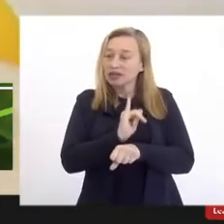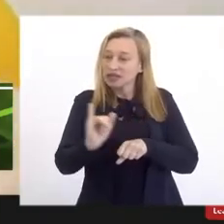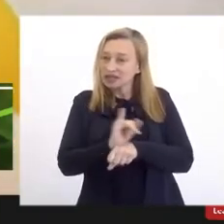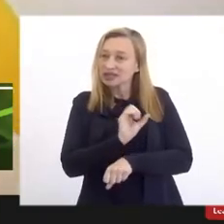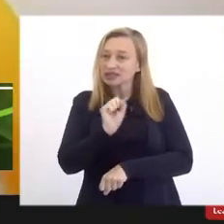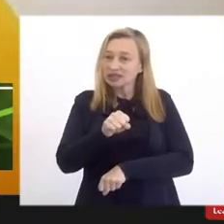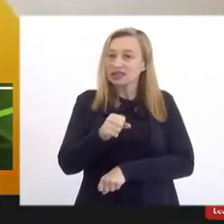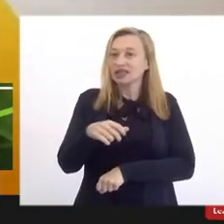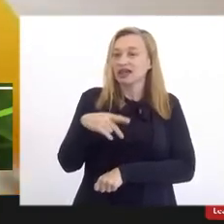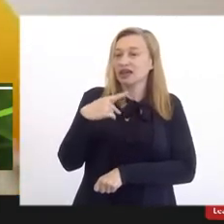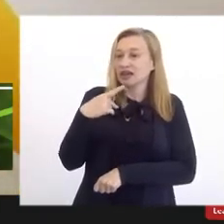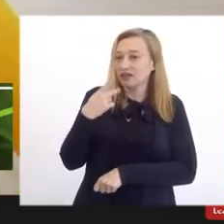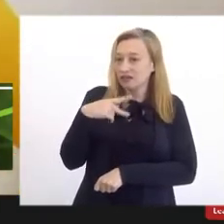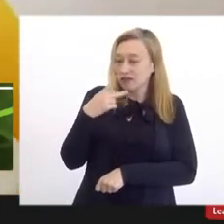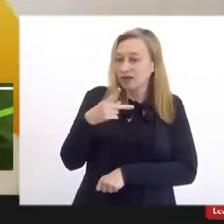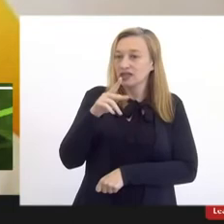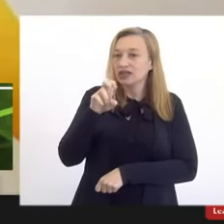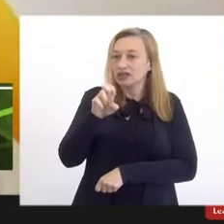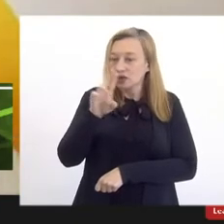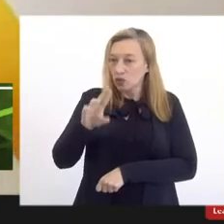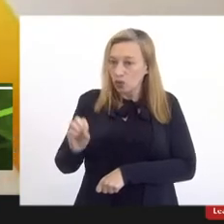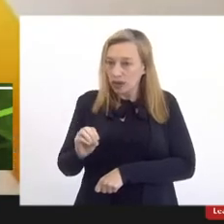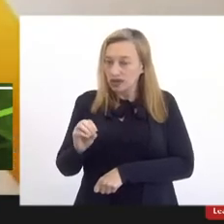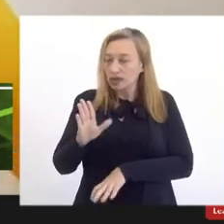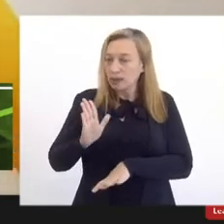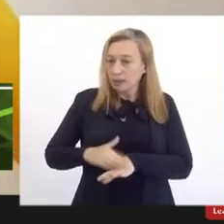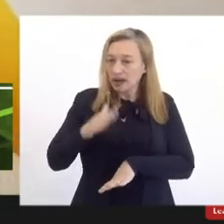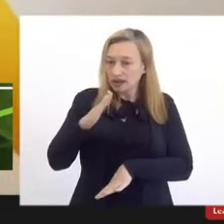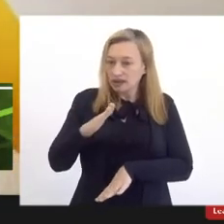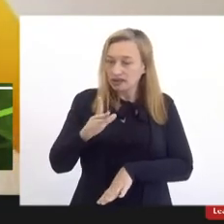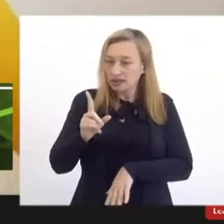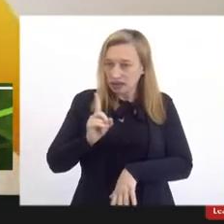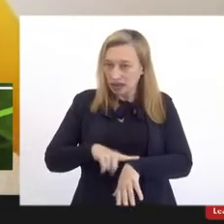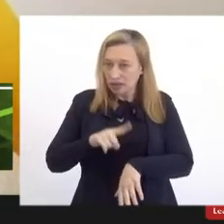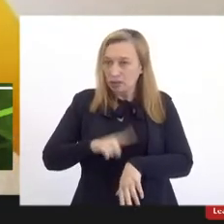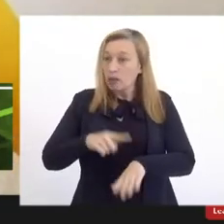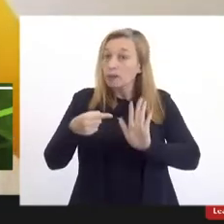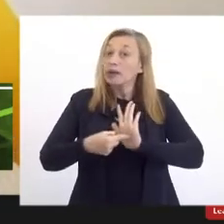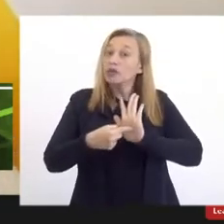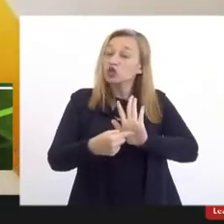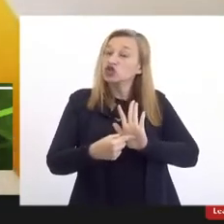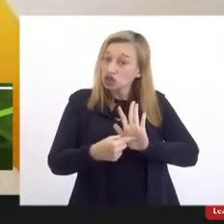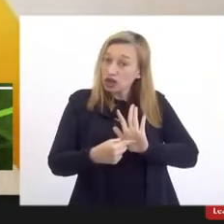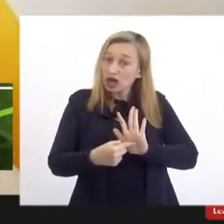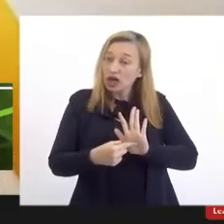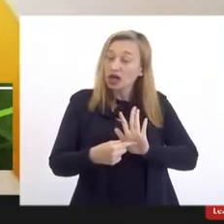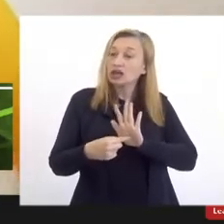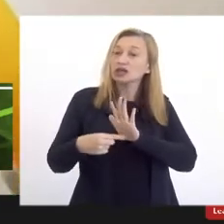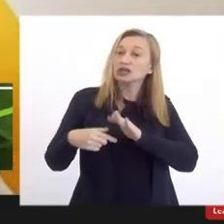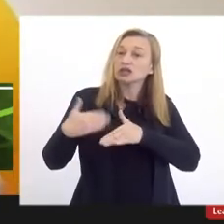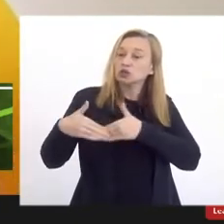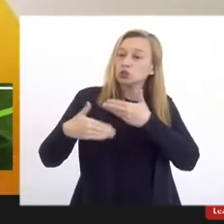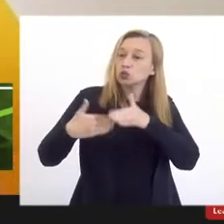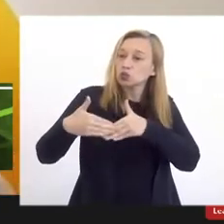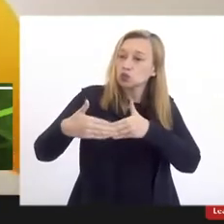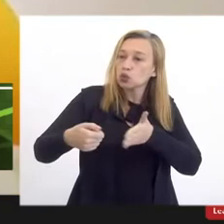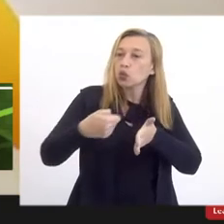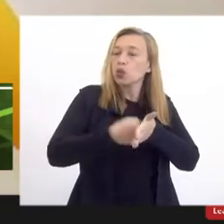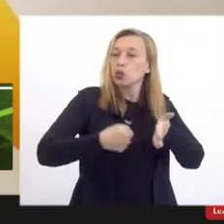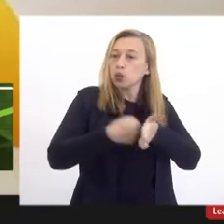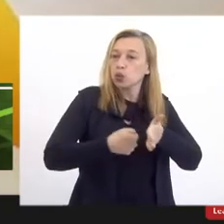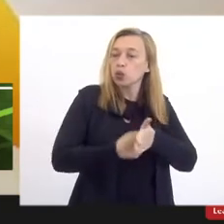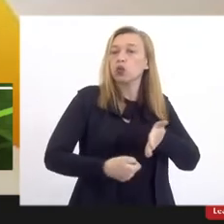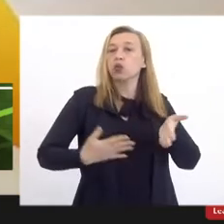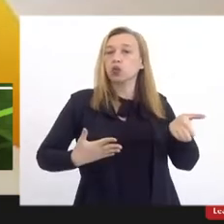que a fala da UESO fosse uma fala um pouco maior para mostrar tanto o que levou a comunidade a aprovar